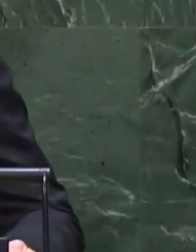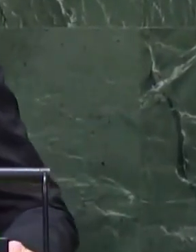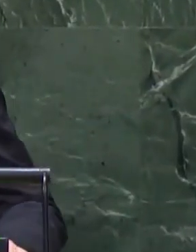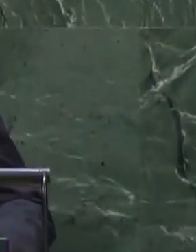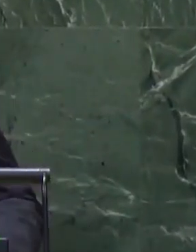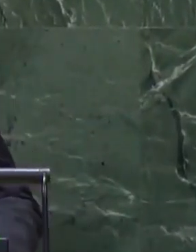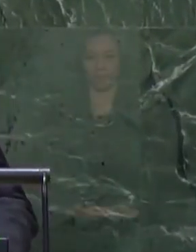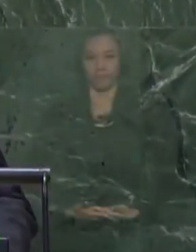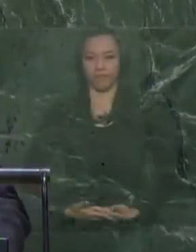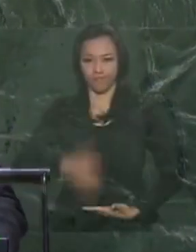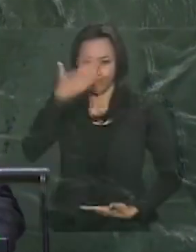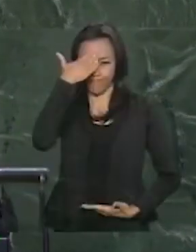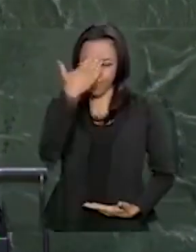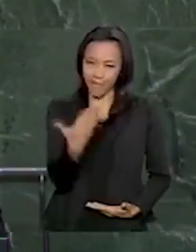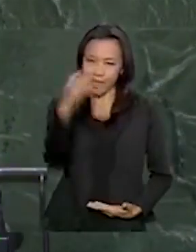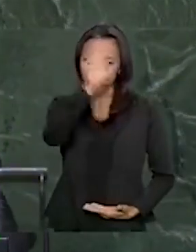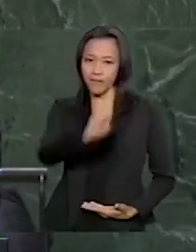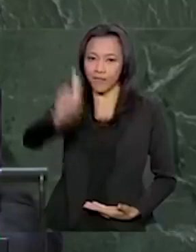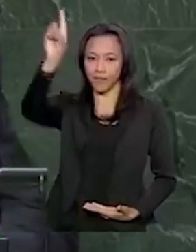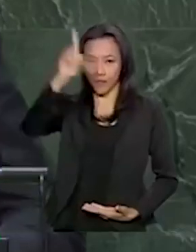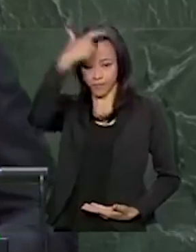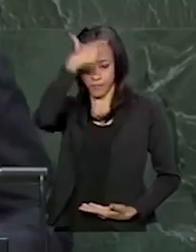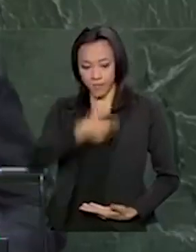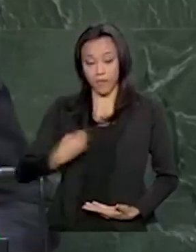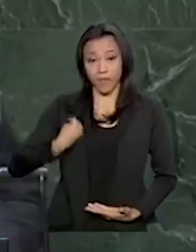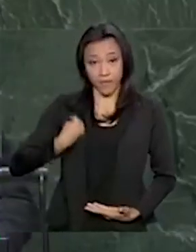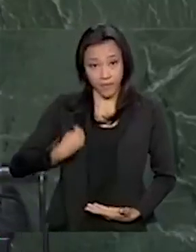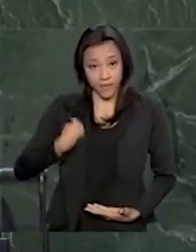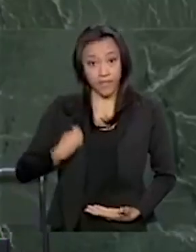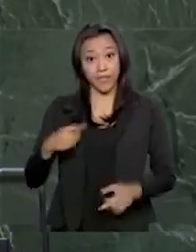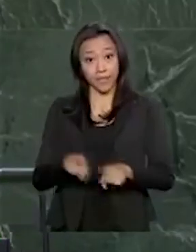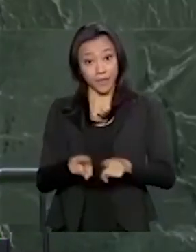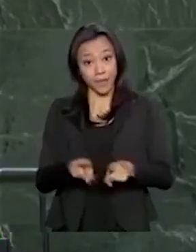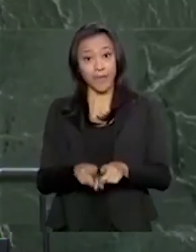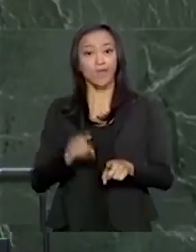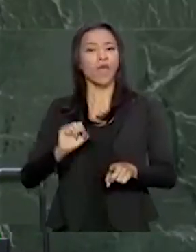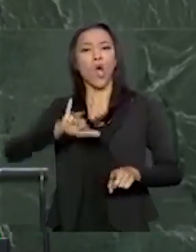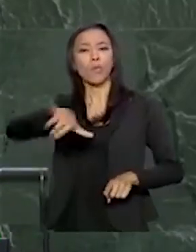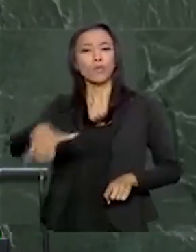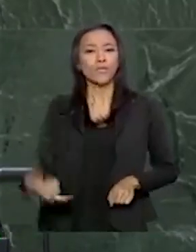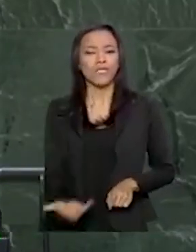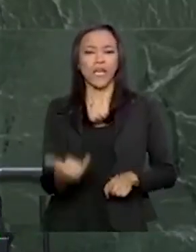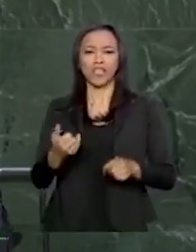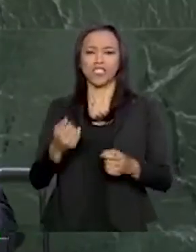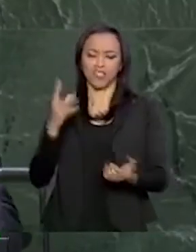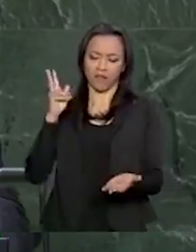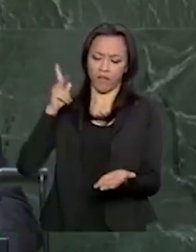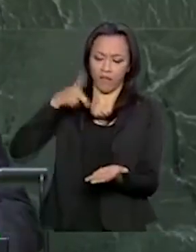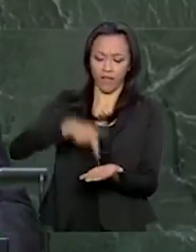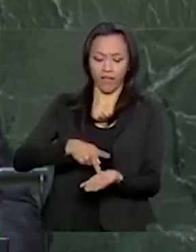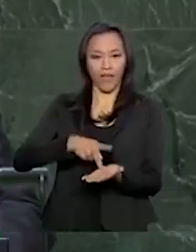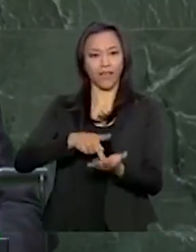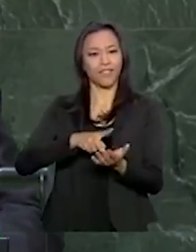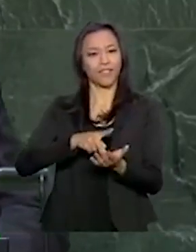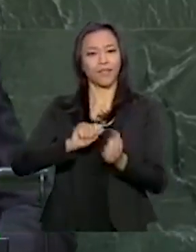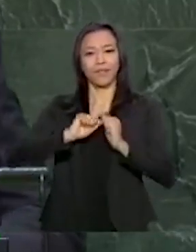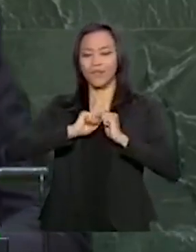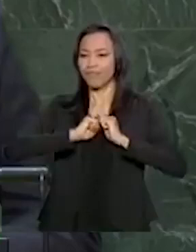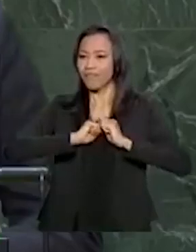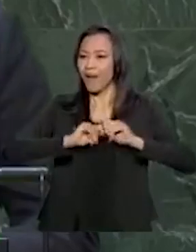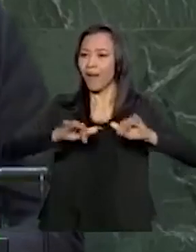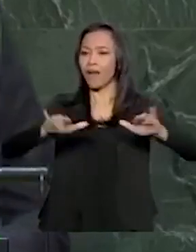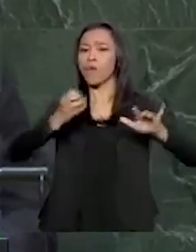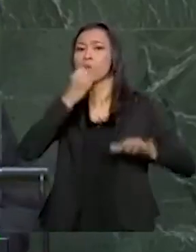Brasil e pela oportunidade de restabelecer a verdade, o que é bom para todos